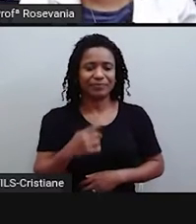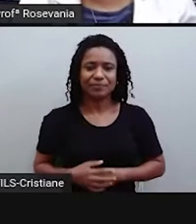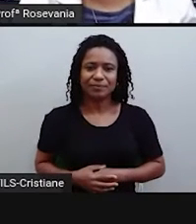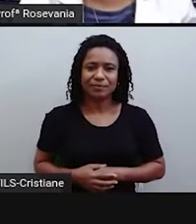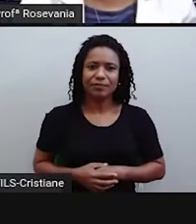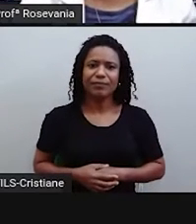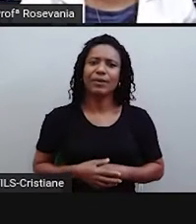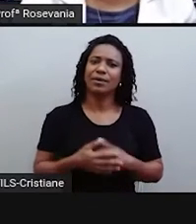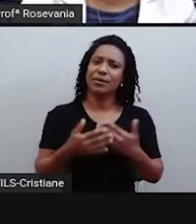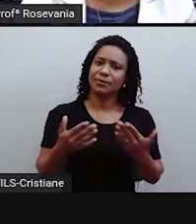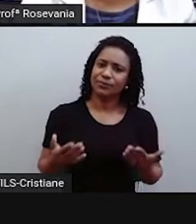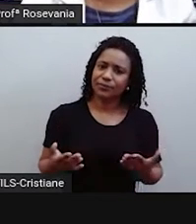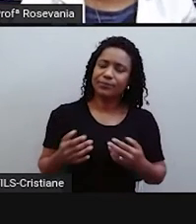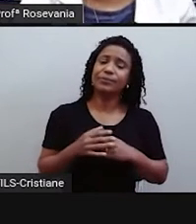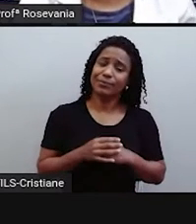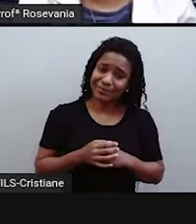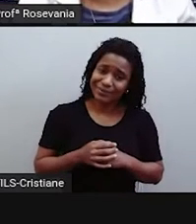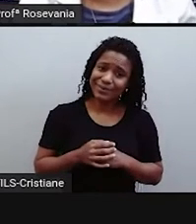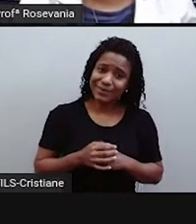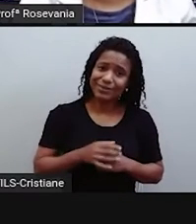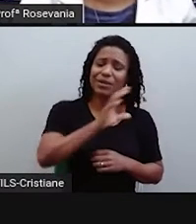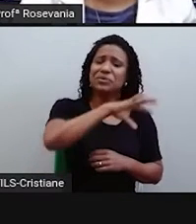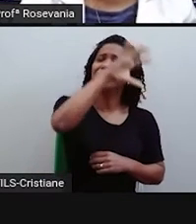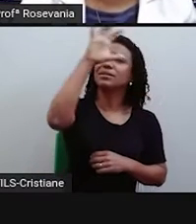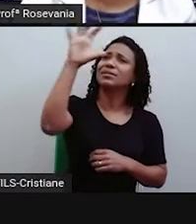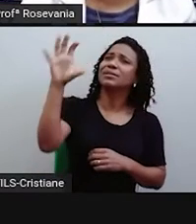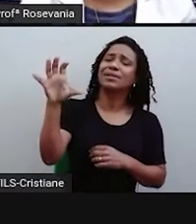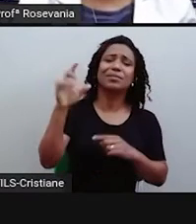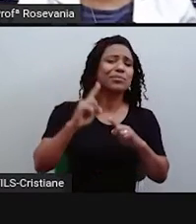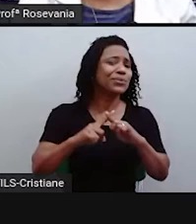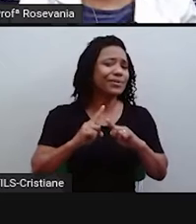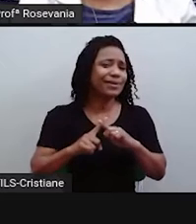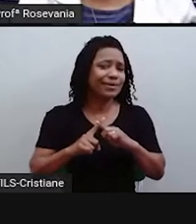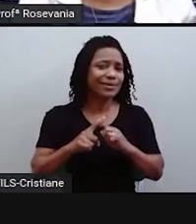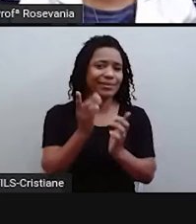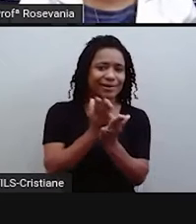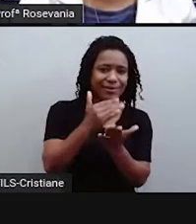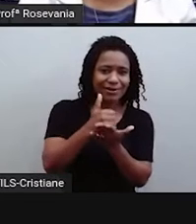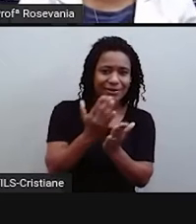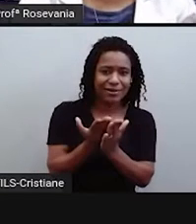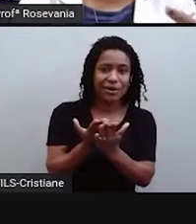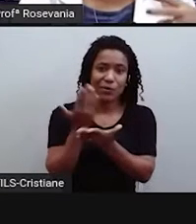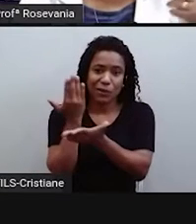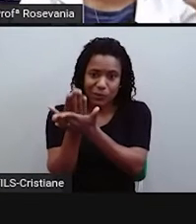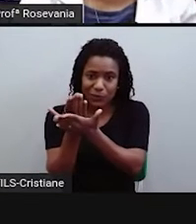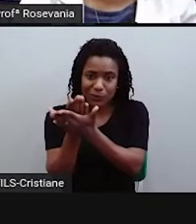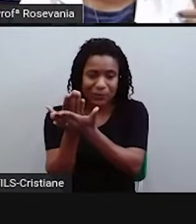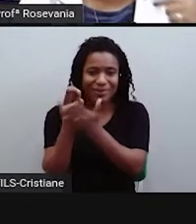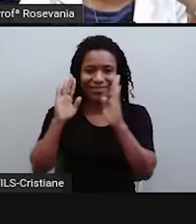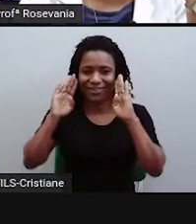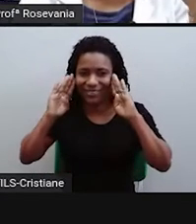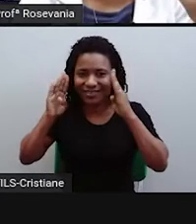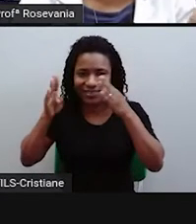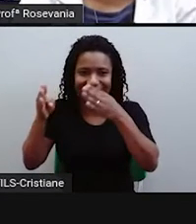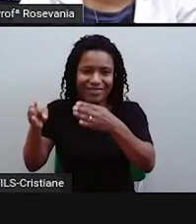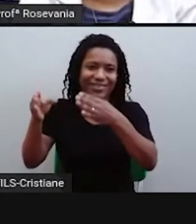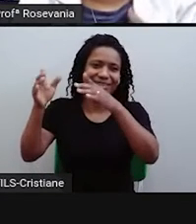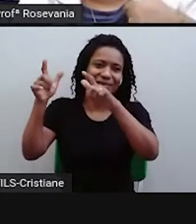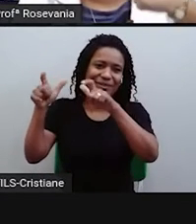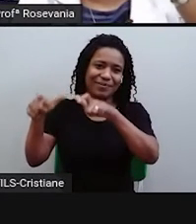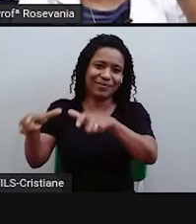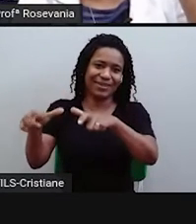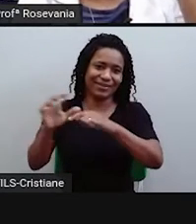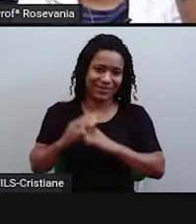regionalizar para estudar ou compreender melhor o espaço. Então, vou entender por que que uma população tem um determinado